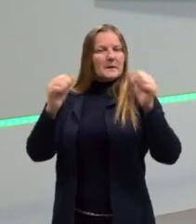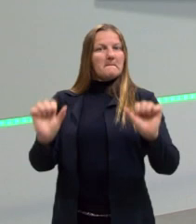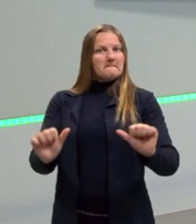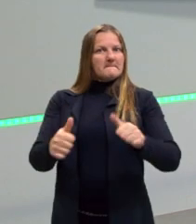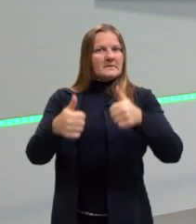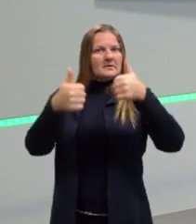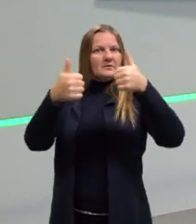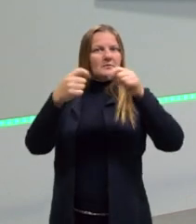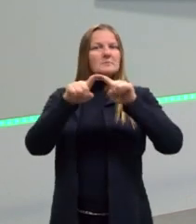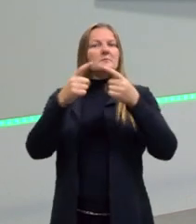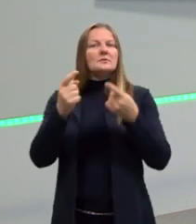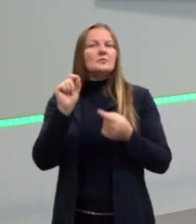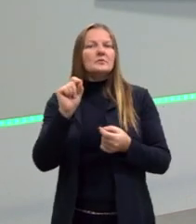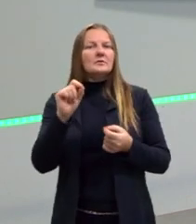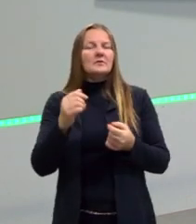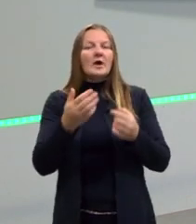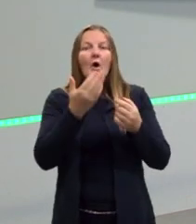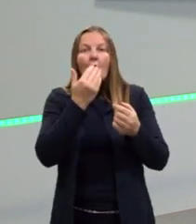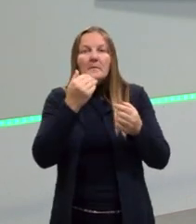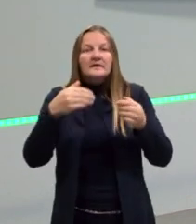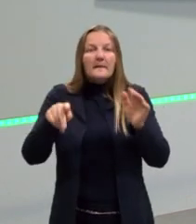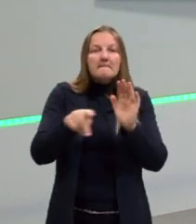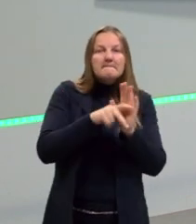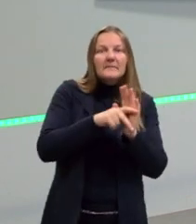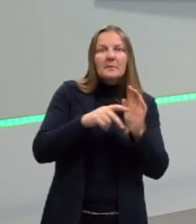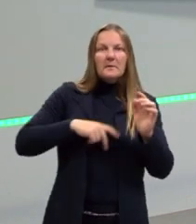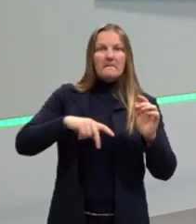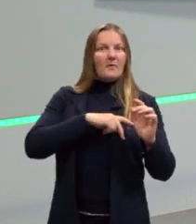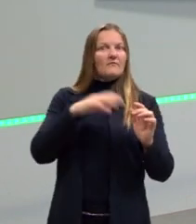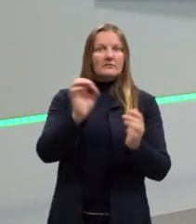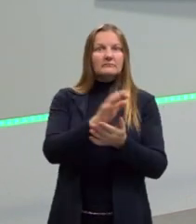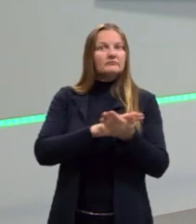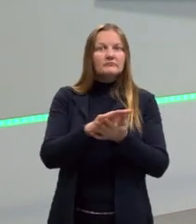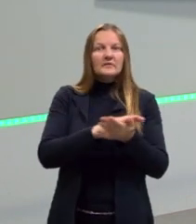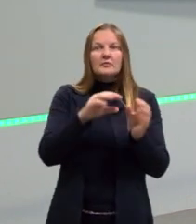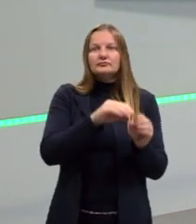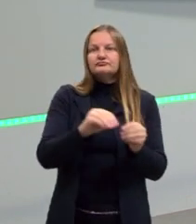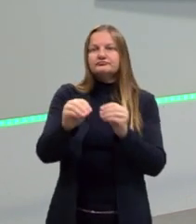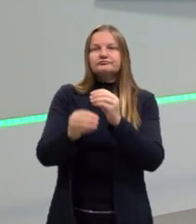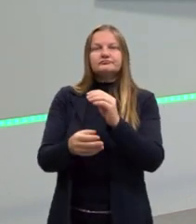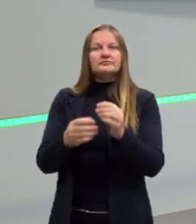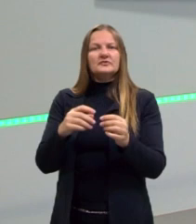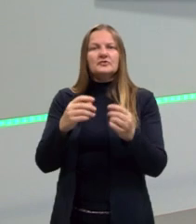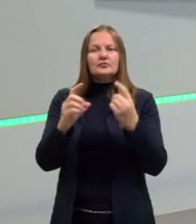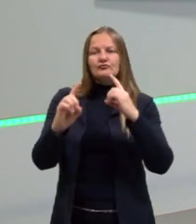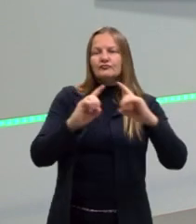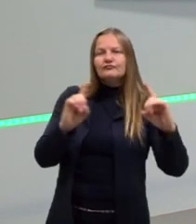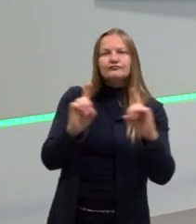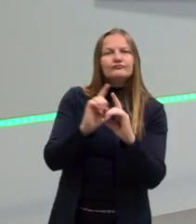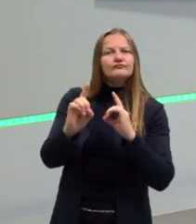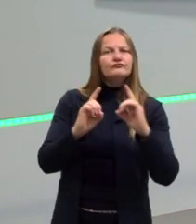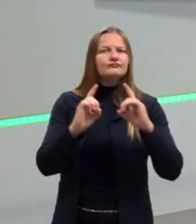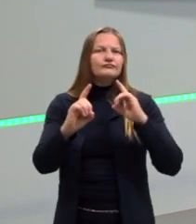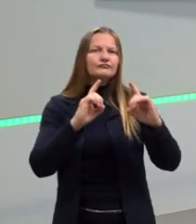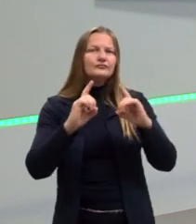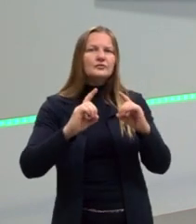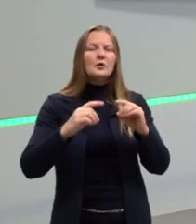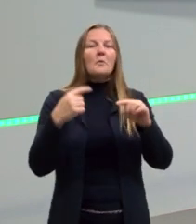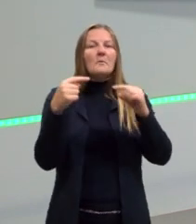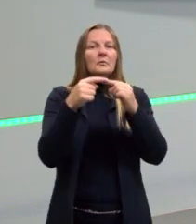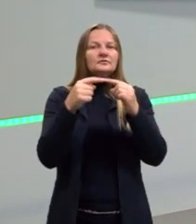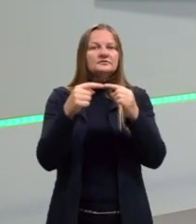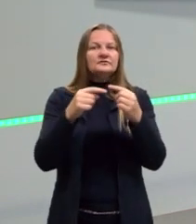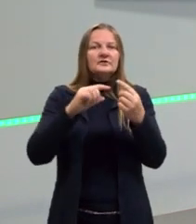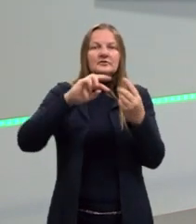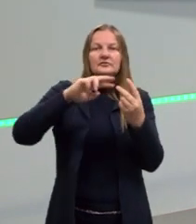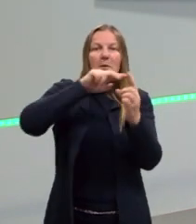aconteceu? Essa comida não ia para o povo, não ia para as pessoas. Então, eles vão debatendo os motivos da Revolução e parece ter